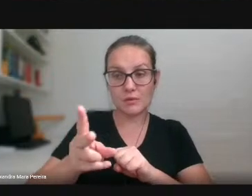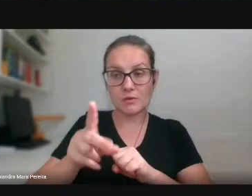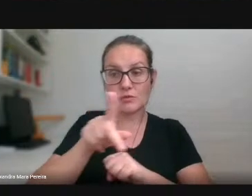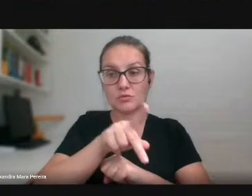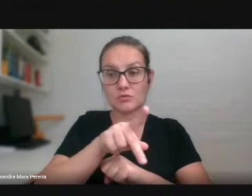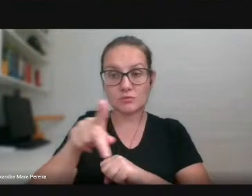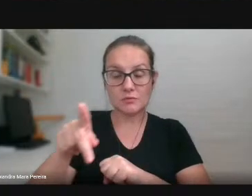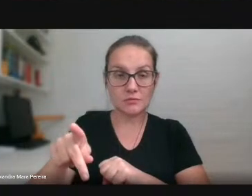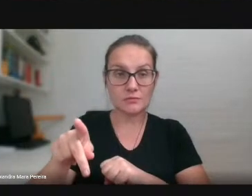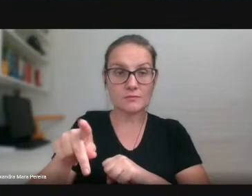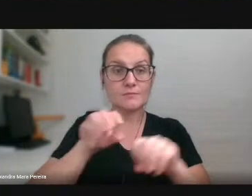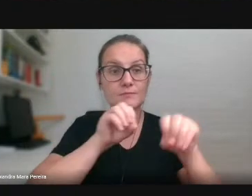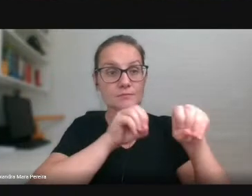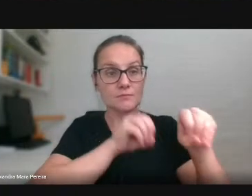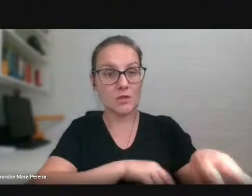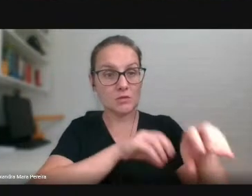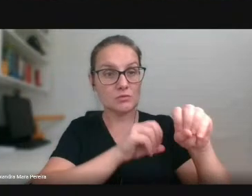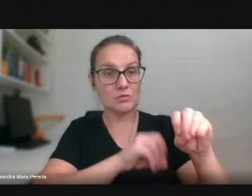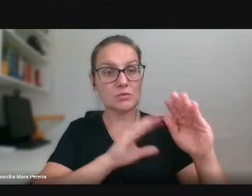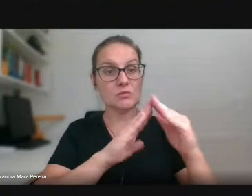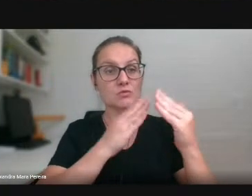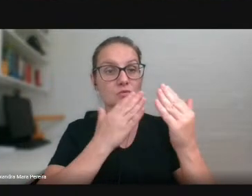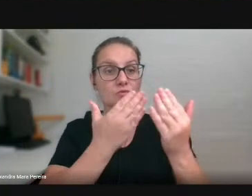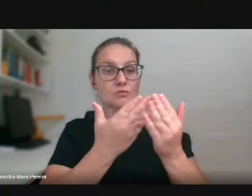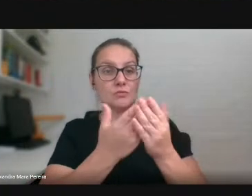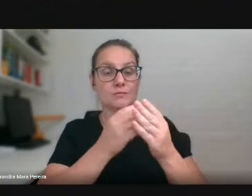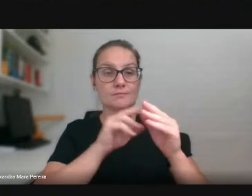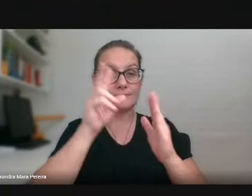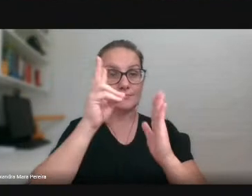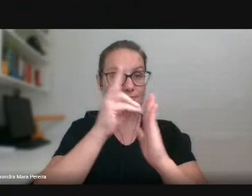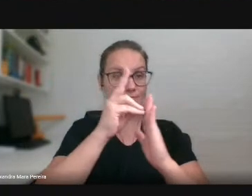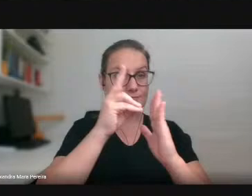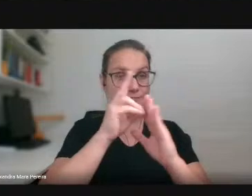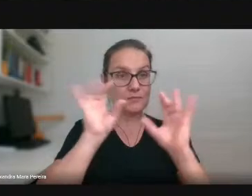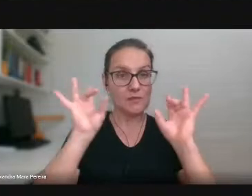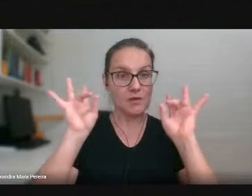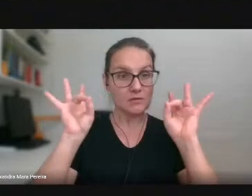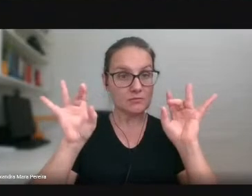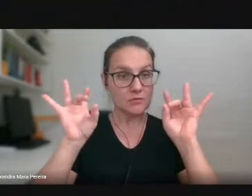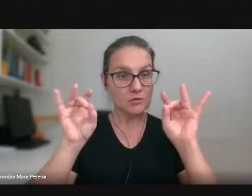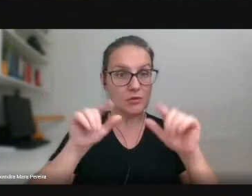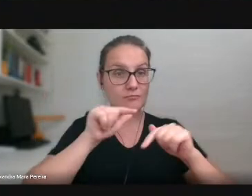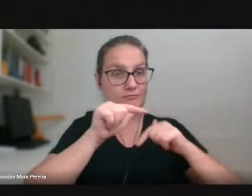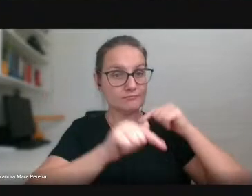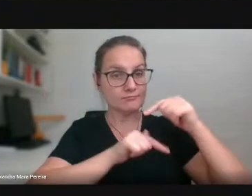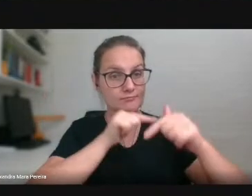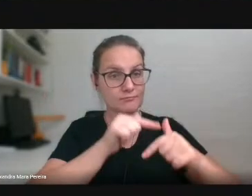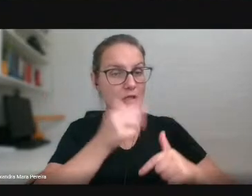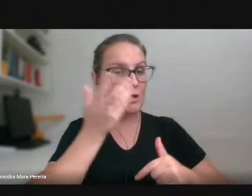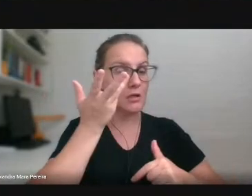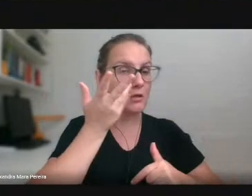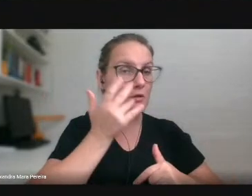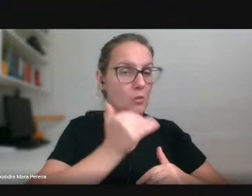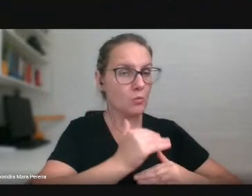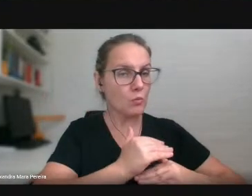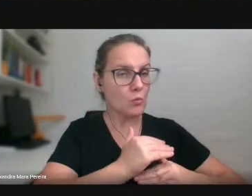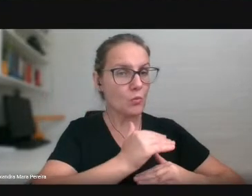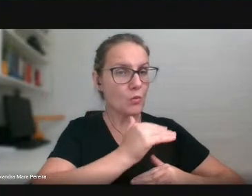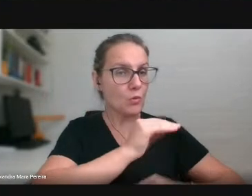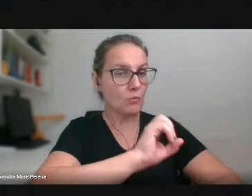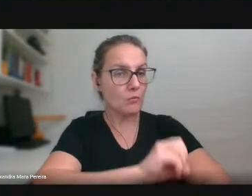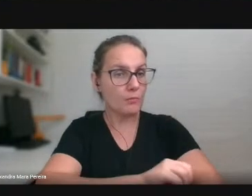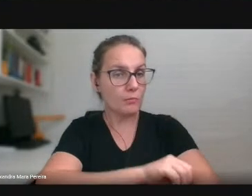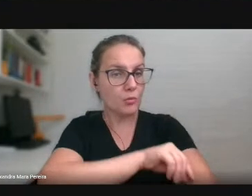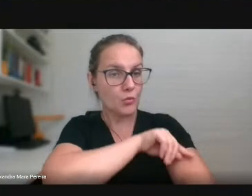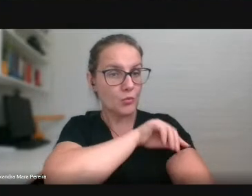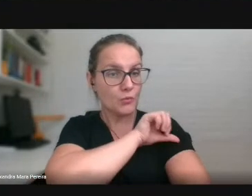professores da educação escolar indígena especialmente daqueles que atuam nos anos iniciais da educação básica nas escolas